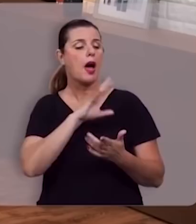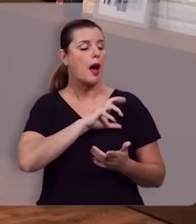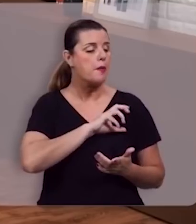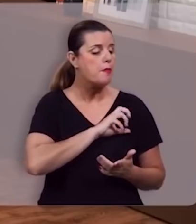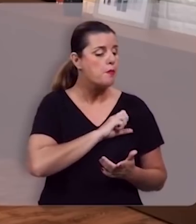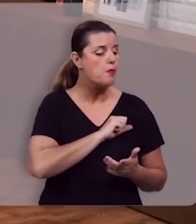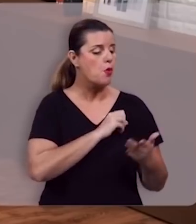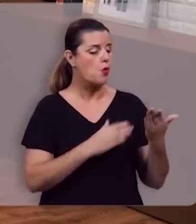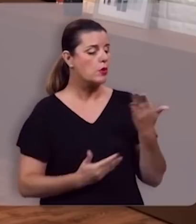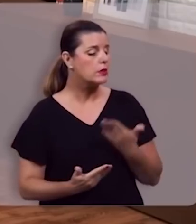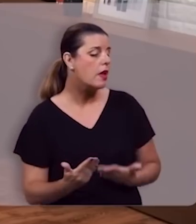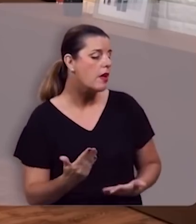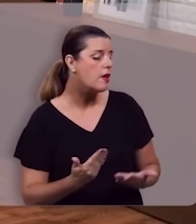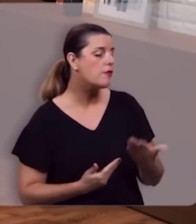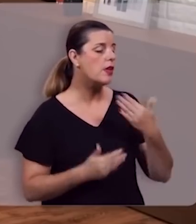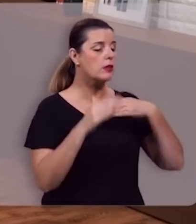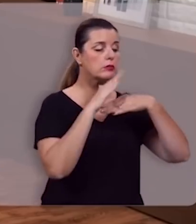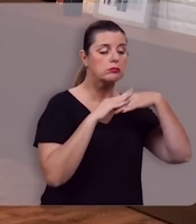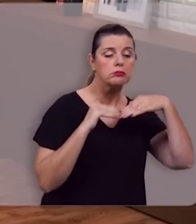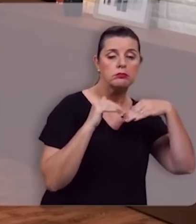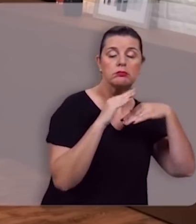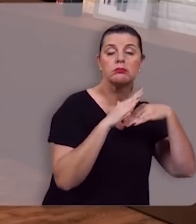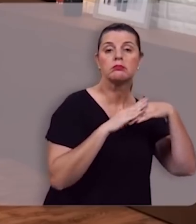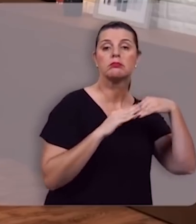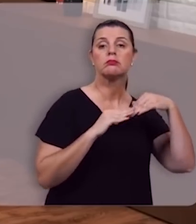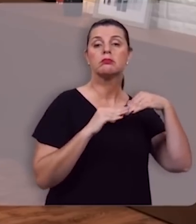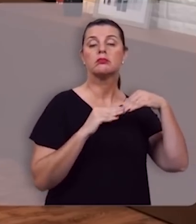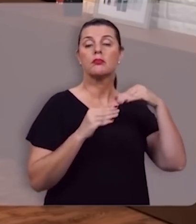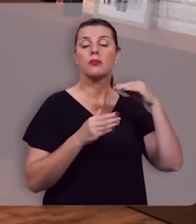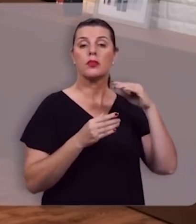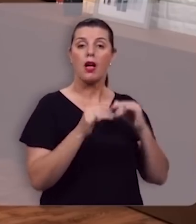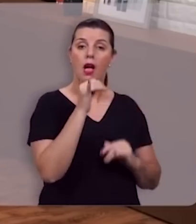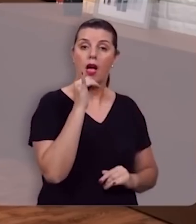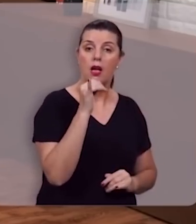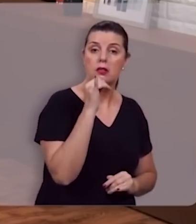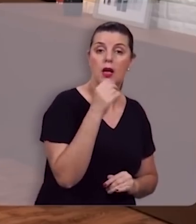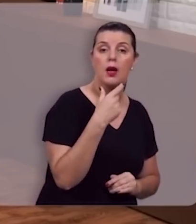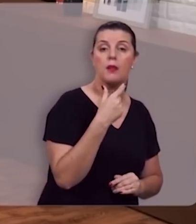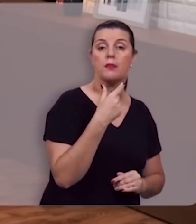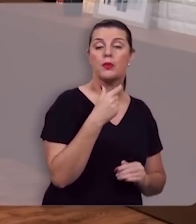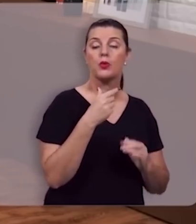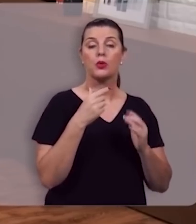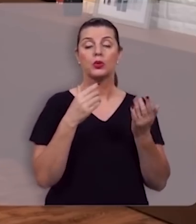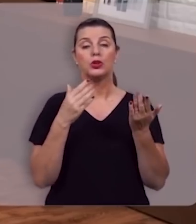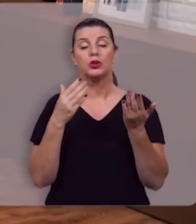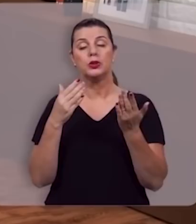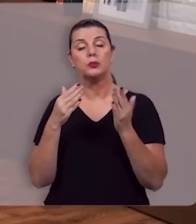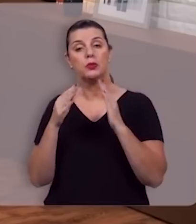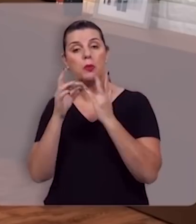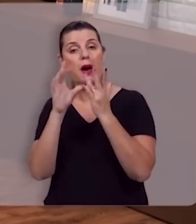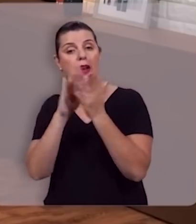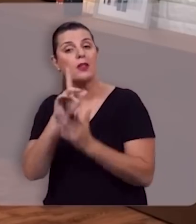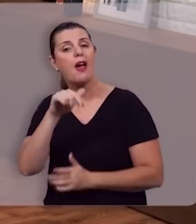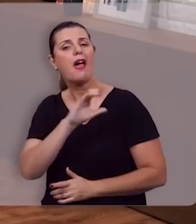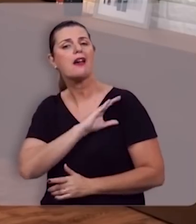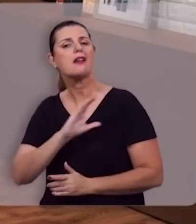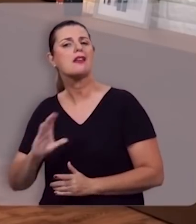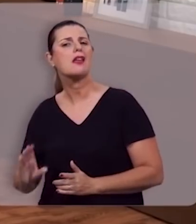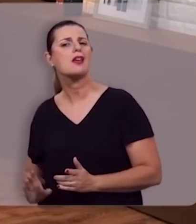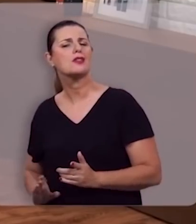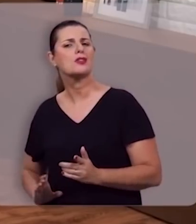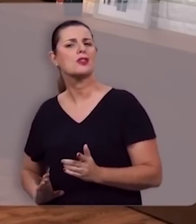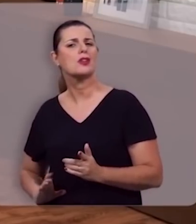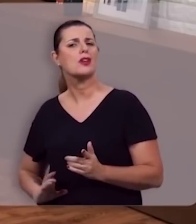meiga carinhosa o modelo do marido é cristo e a liderança que ele exerce